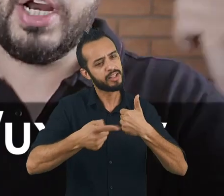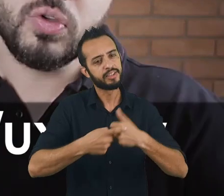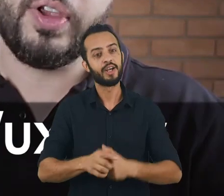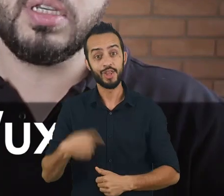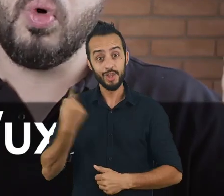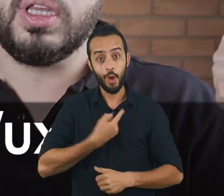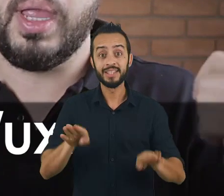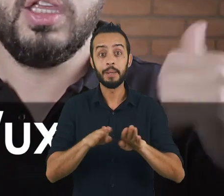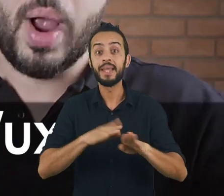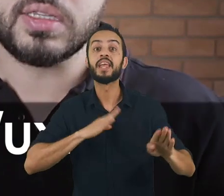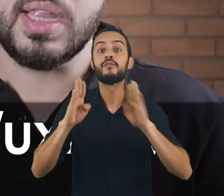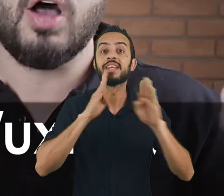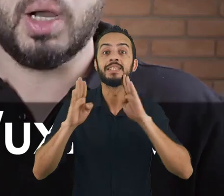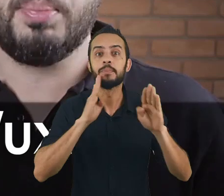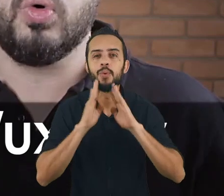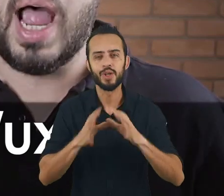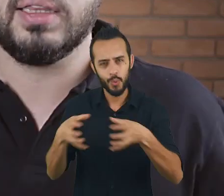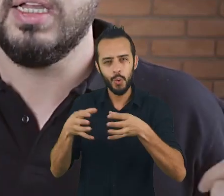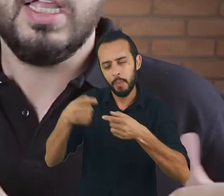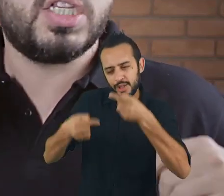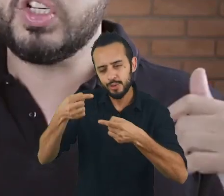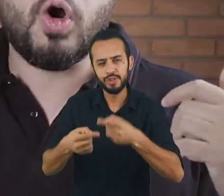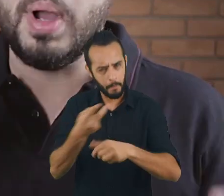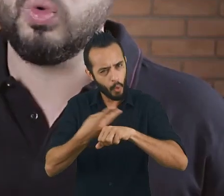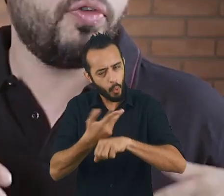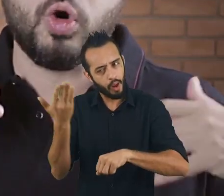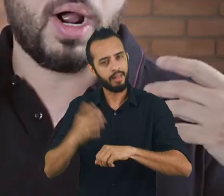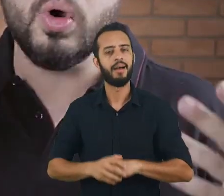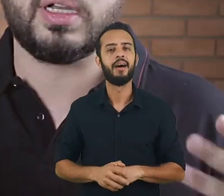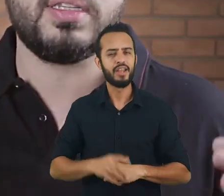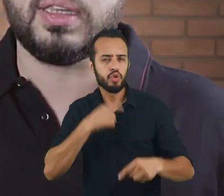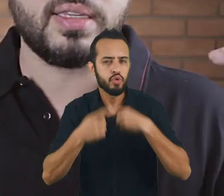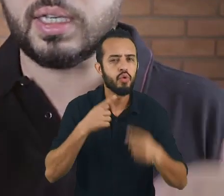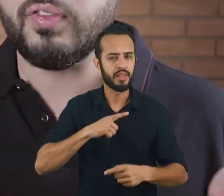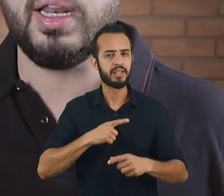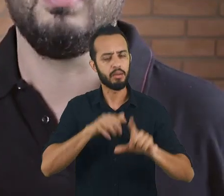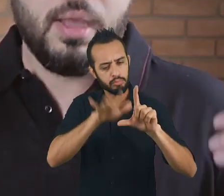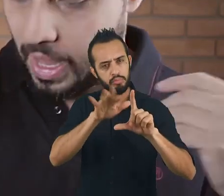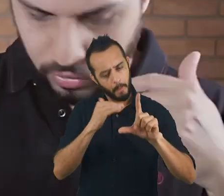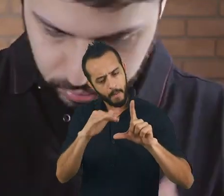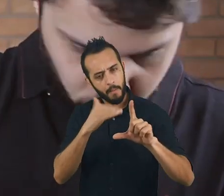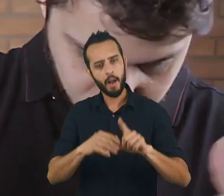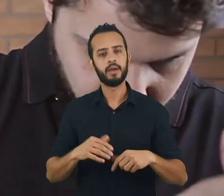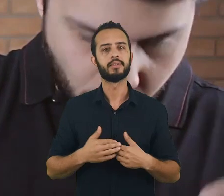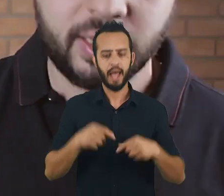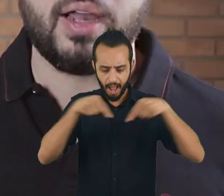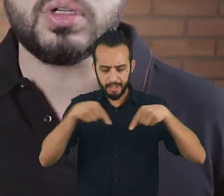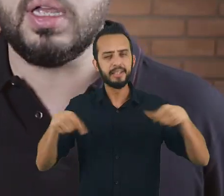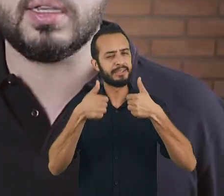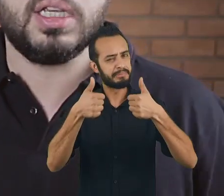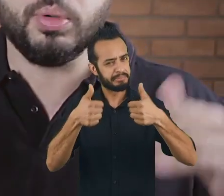A gente tem uma página no Facebook também, o XNow, dá uma procurada. E se tiver alguma dúvida, alguma coisa a acrescentar, escreve ali, ali nos